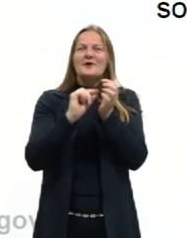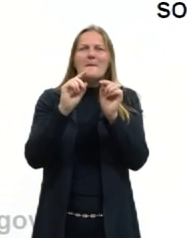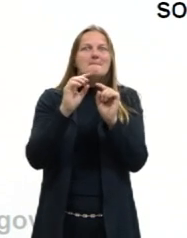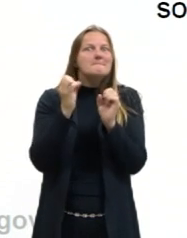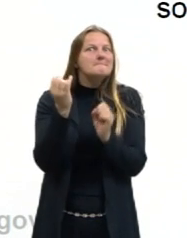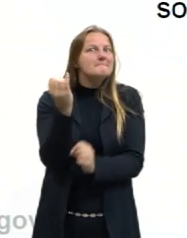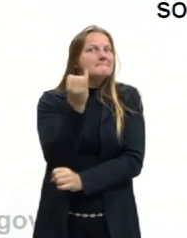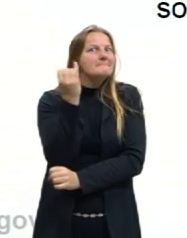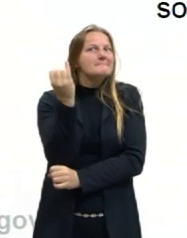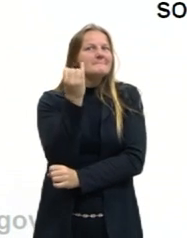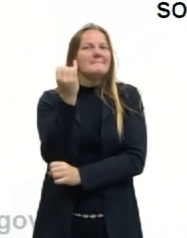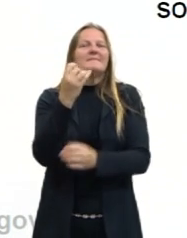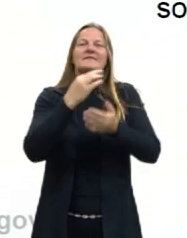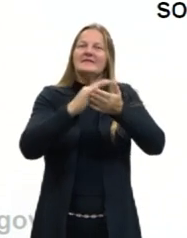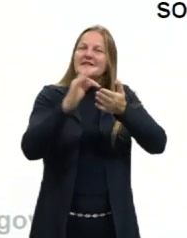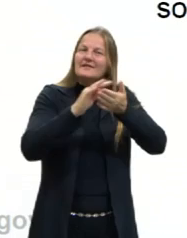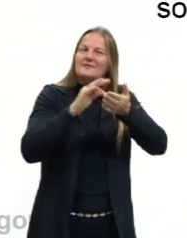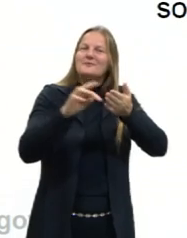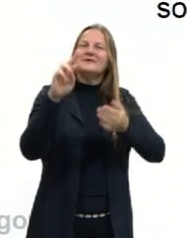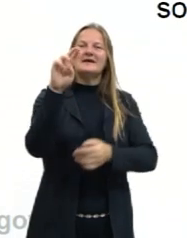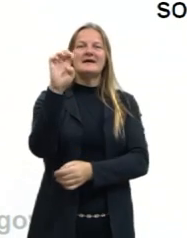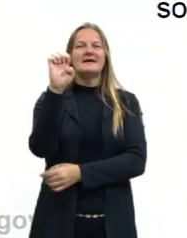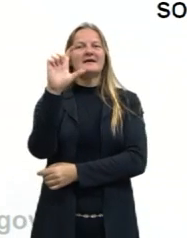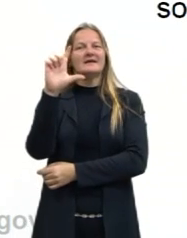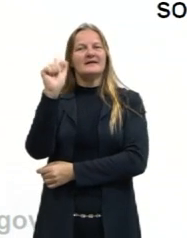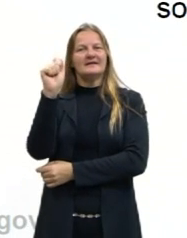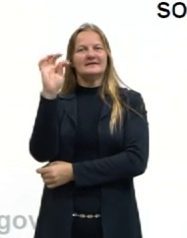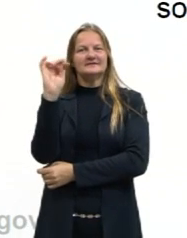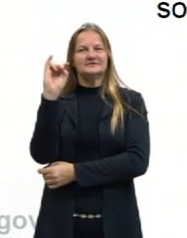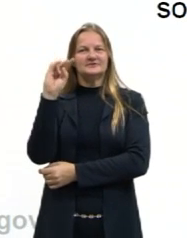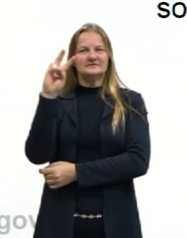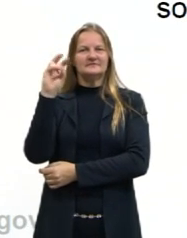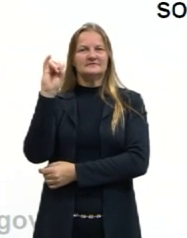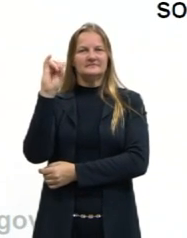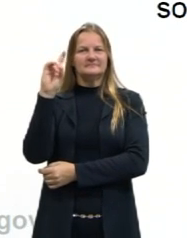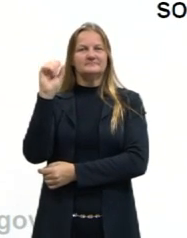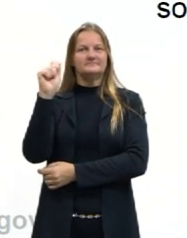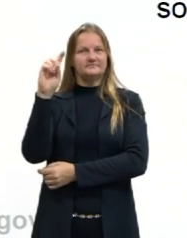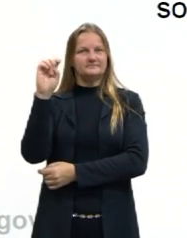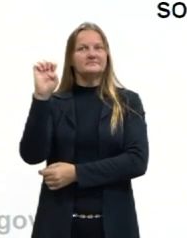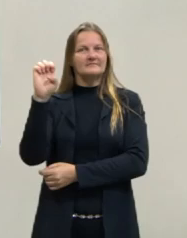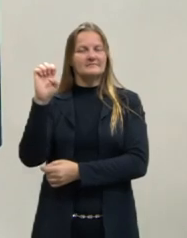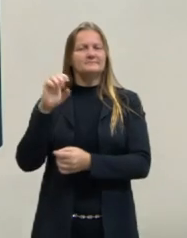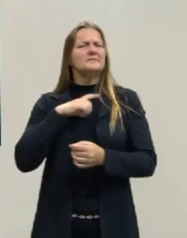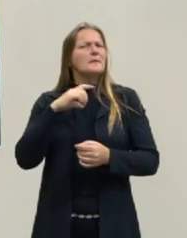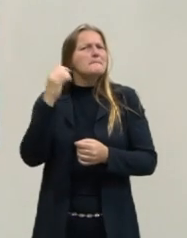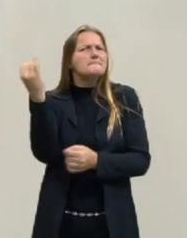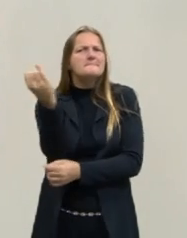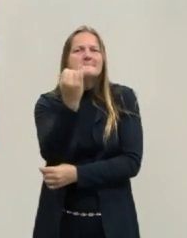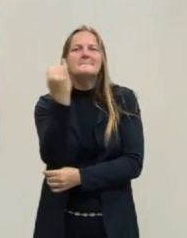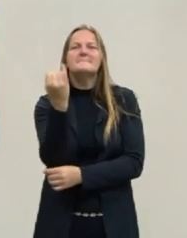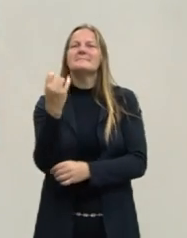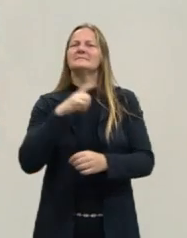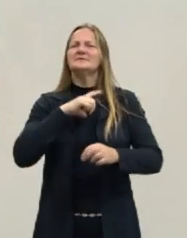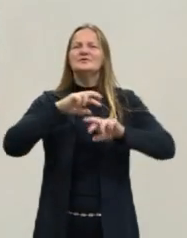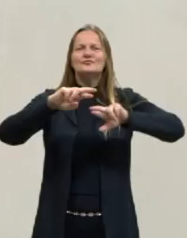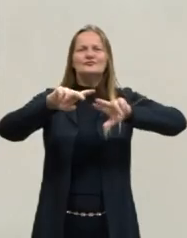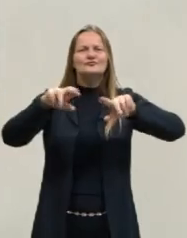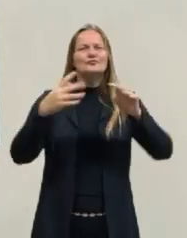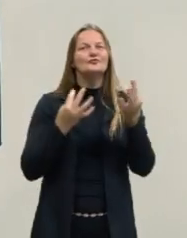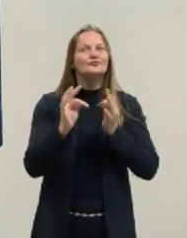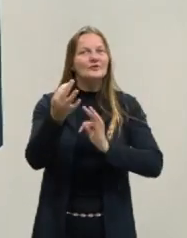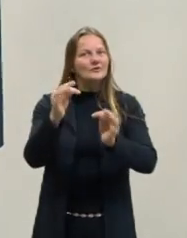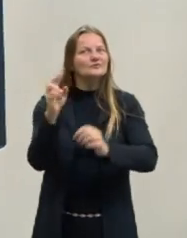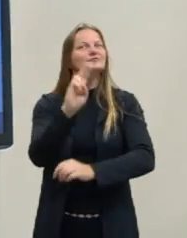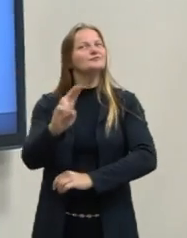o artigo sobre a teoria da relatividade. A relatividade, essa teoria, ela é muito importante para várias tecnologias que a gente